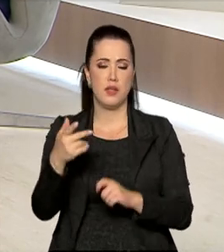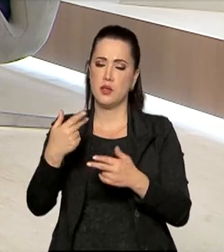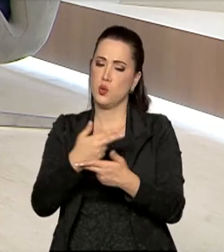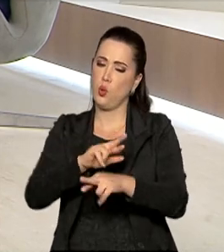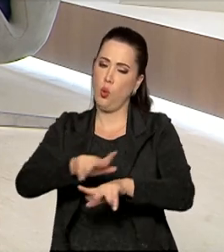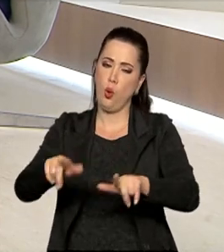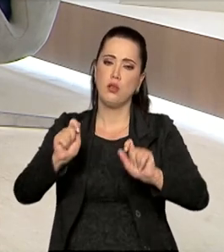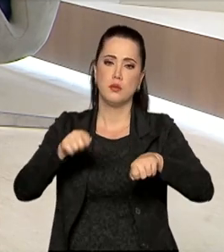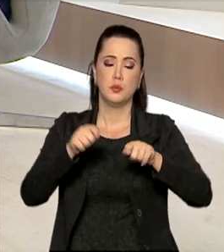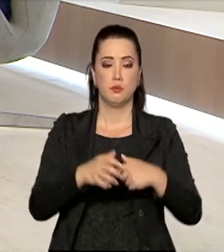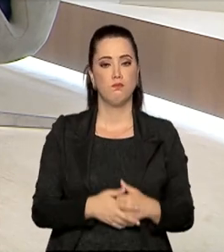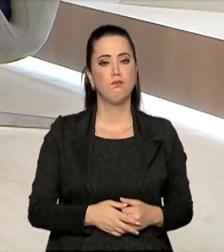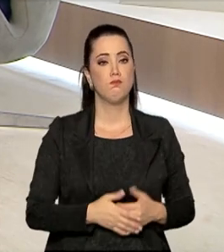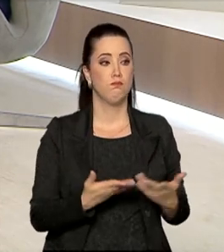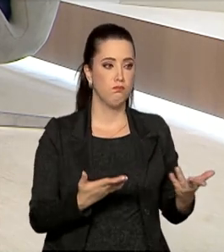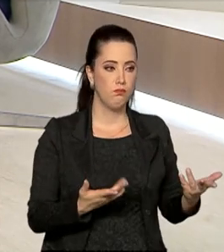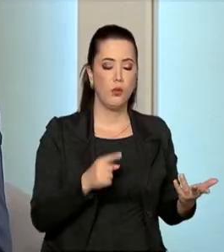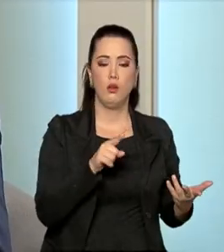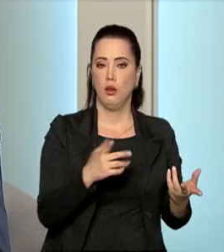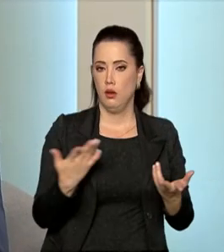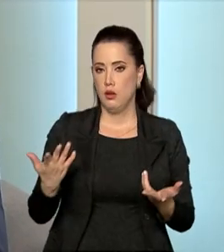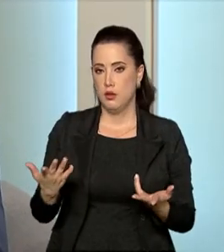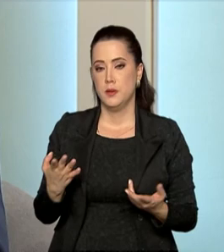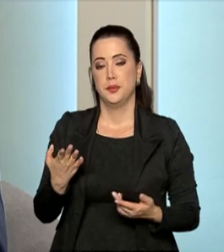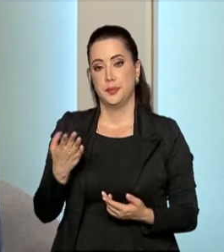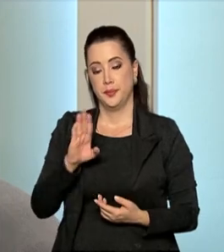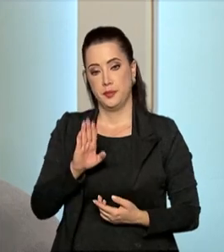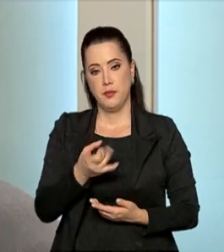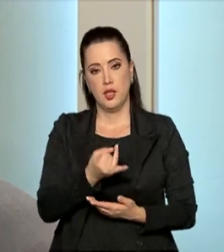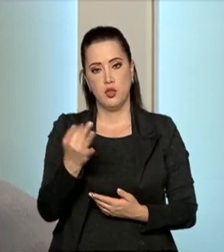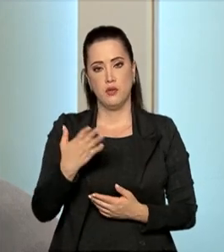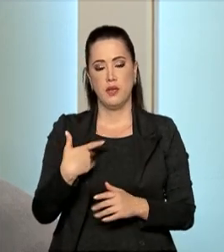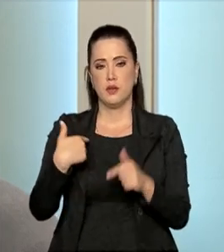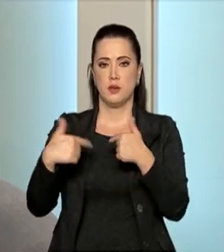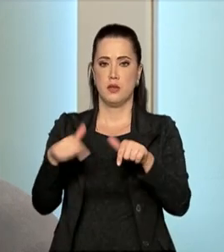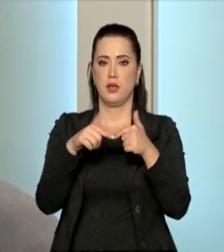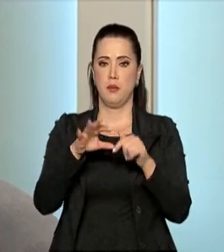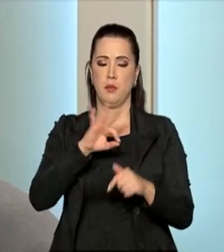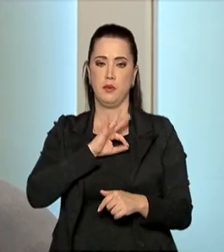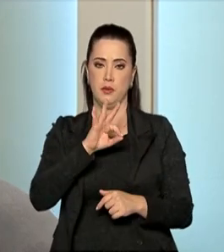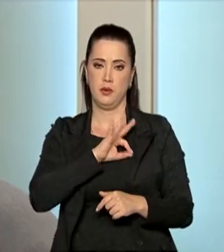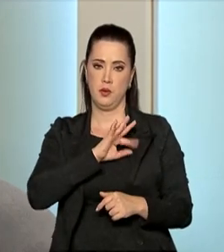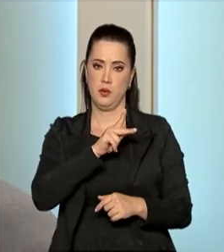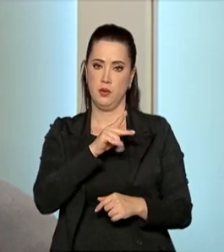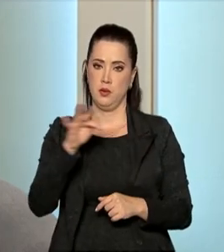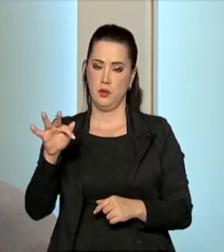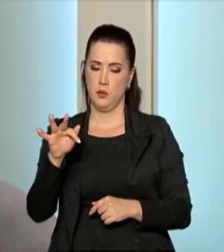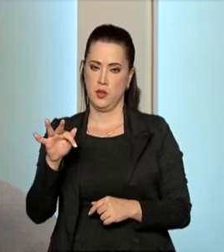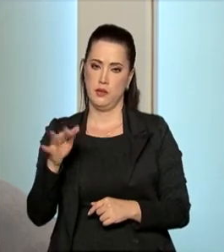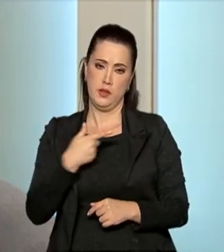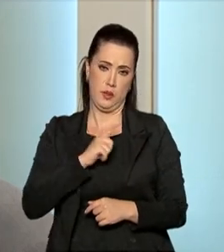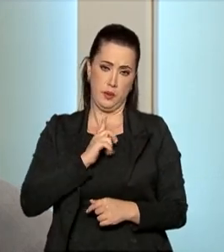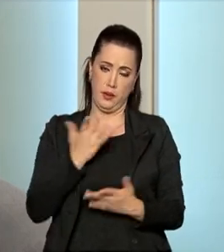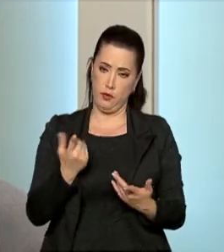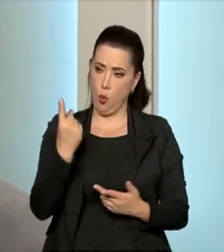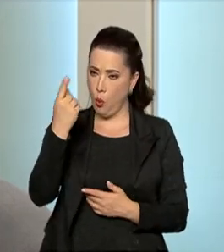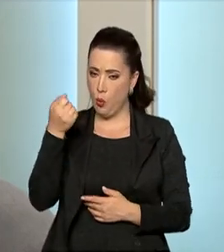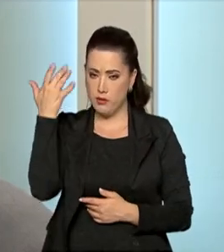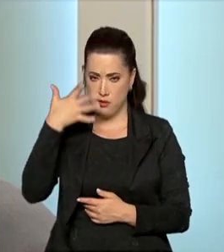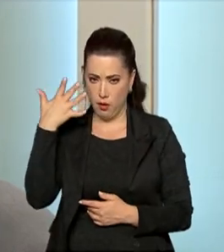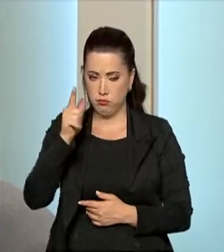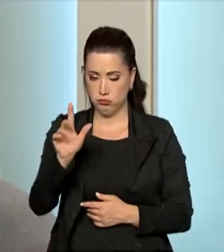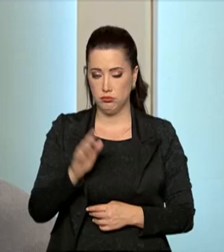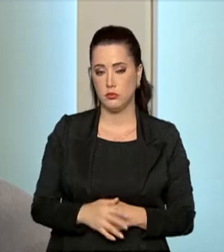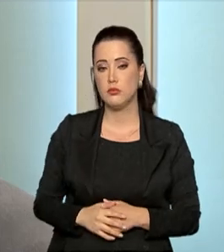informar. Eles me informaram várias operações da Polícia Federal nessas fraudes. Uma só que eu vou relatar para vocês aqui foi